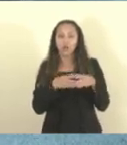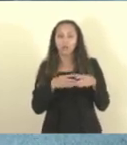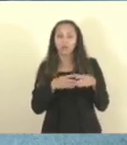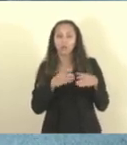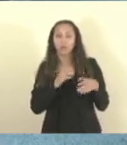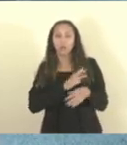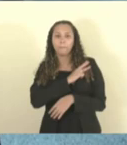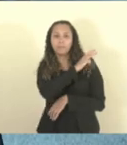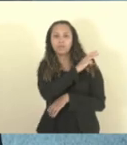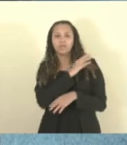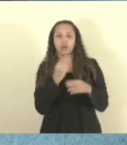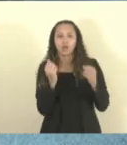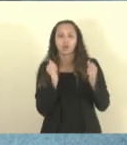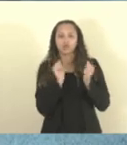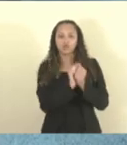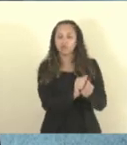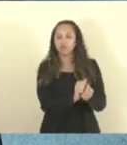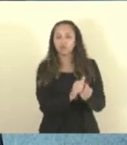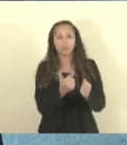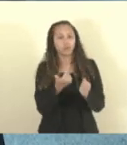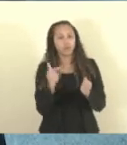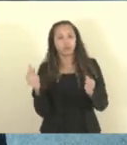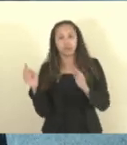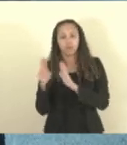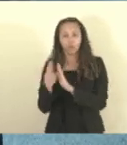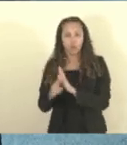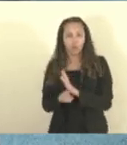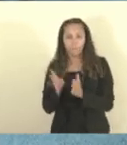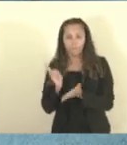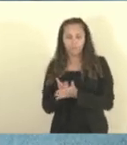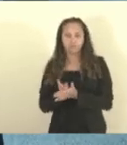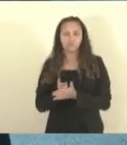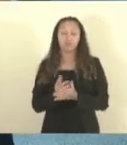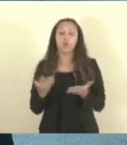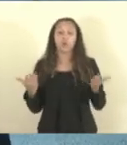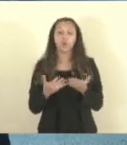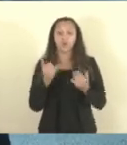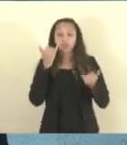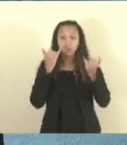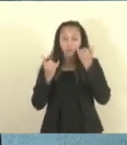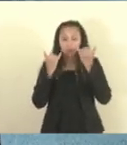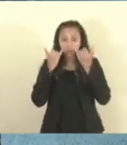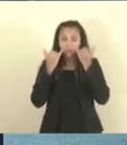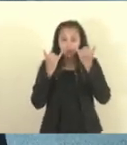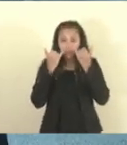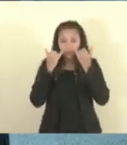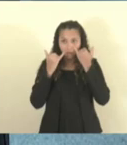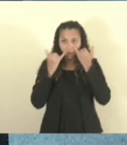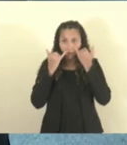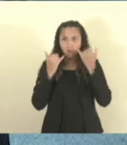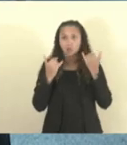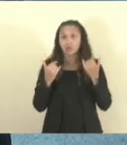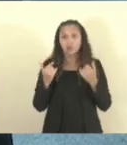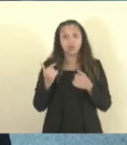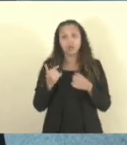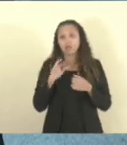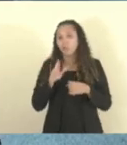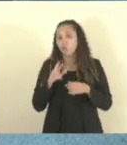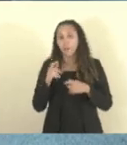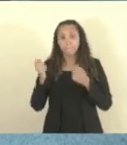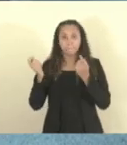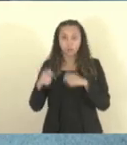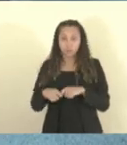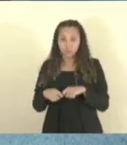eles não estão na norma, capitão Assunção. Mas eu hoje tive a informação da CGE em relação a isso, que não é possível nessa